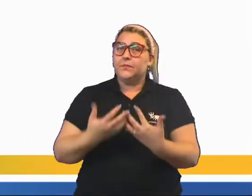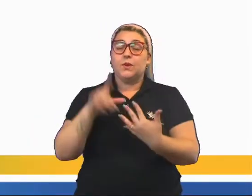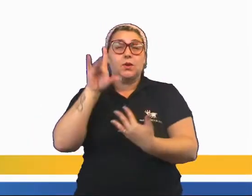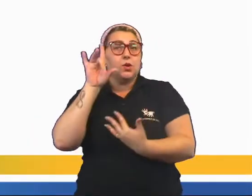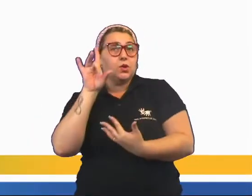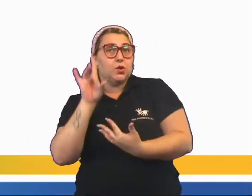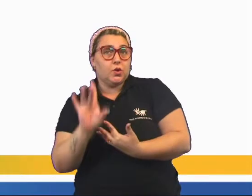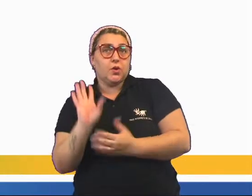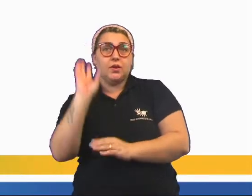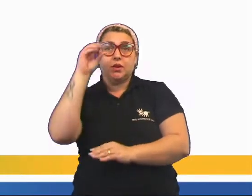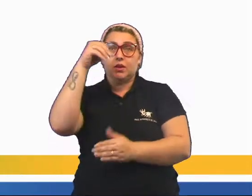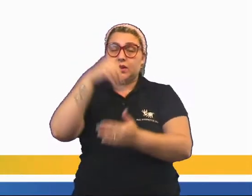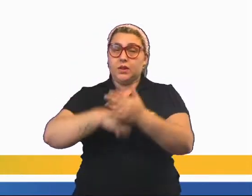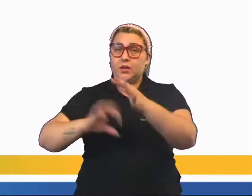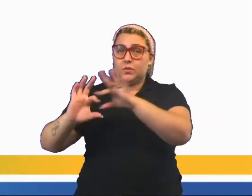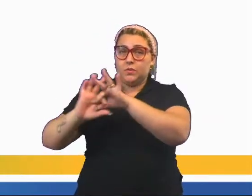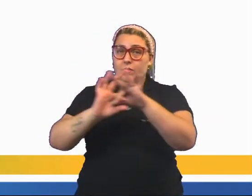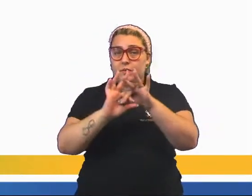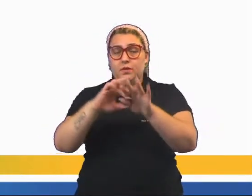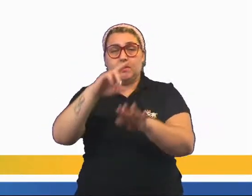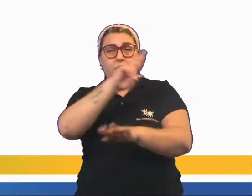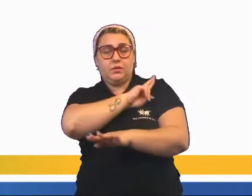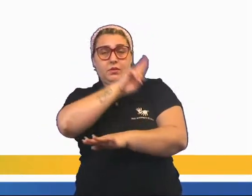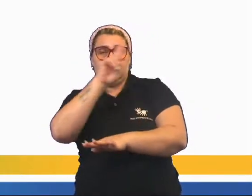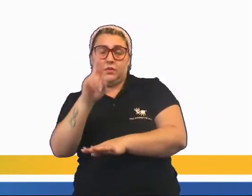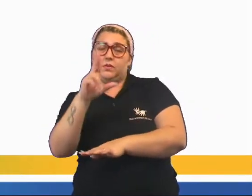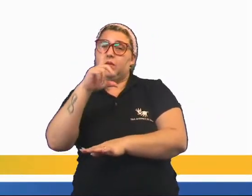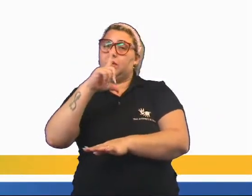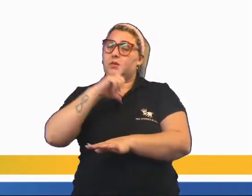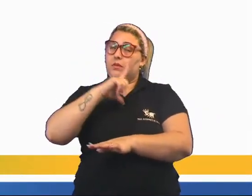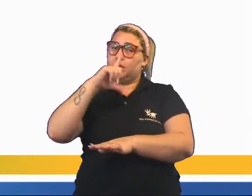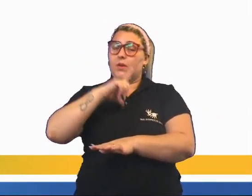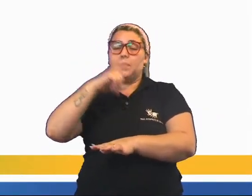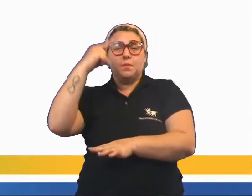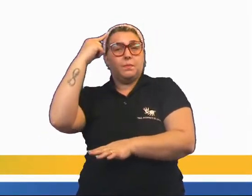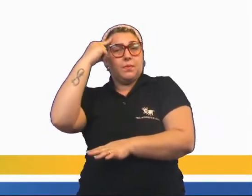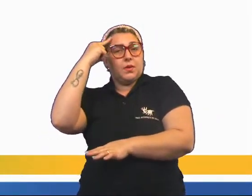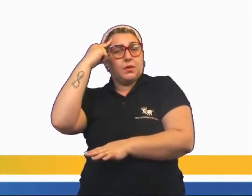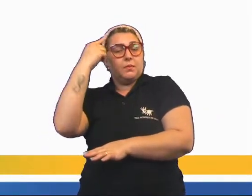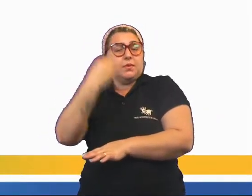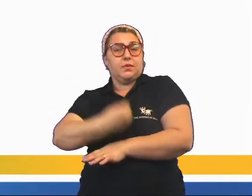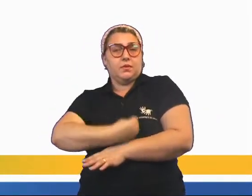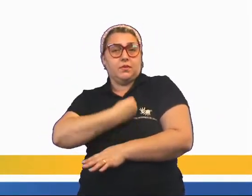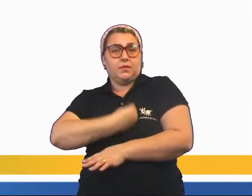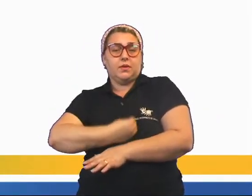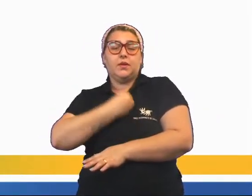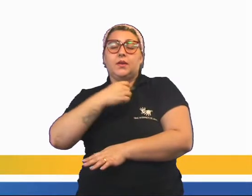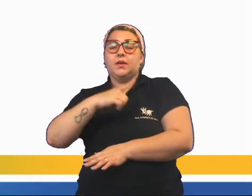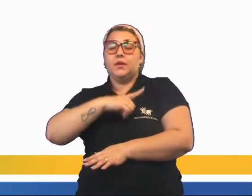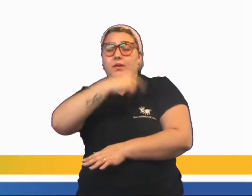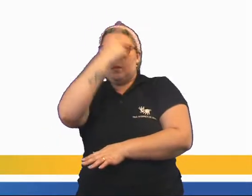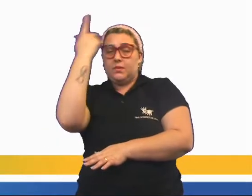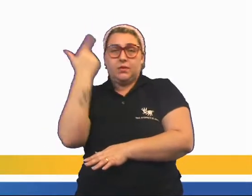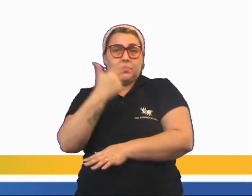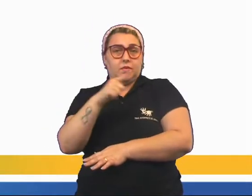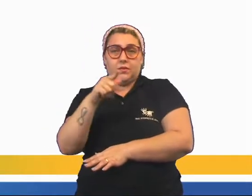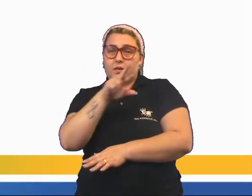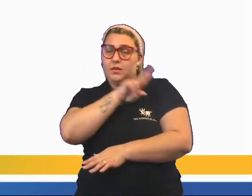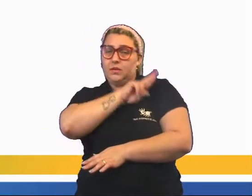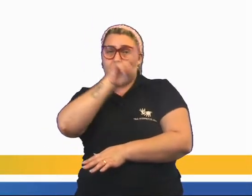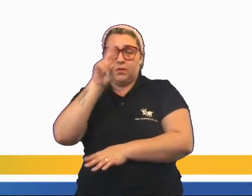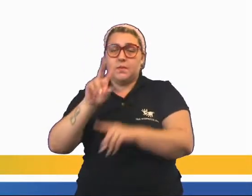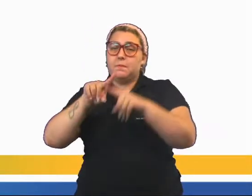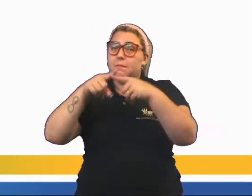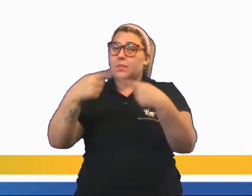somente dentro do contexto da religião há uma concepção de vida. Há pessoas que não têm religião nenhuma,